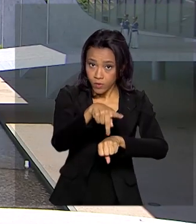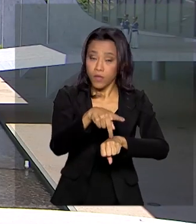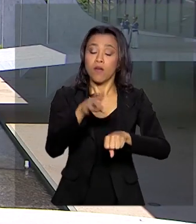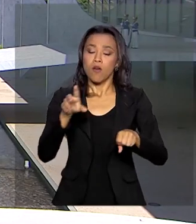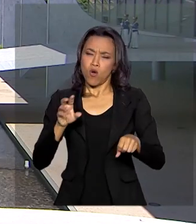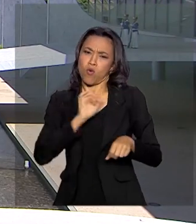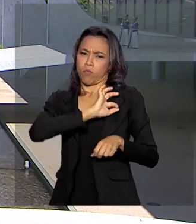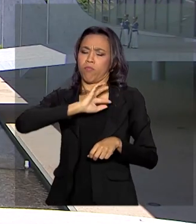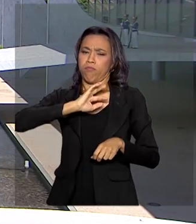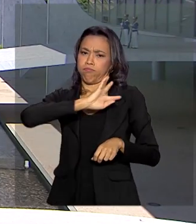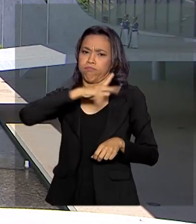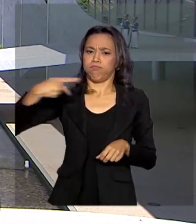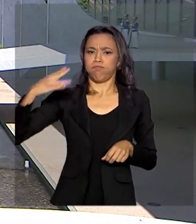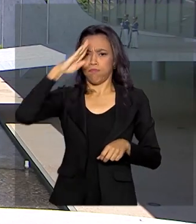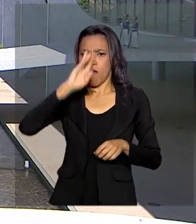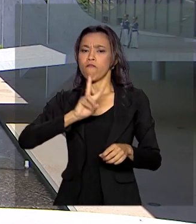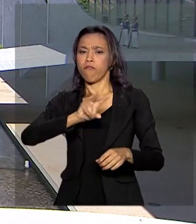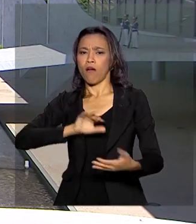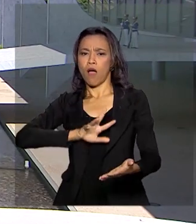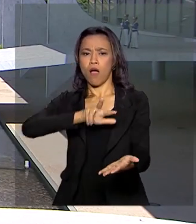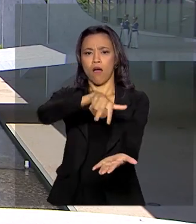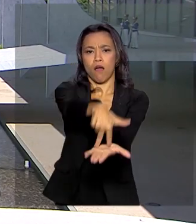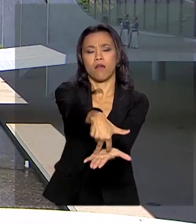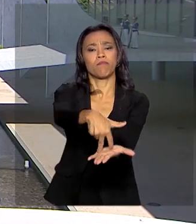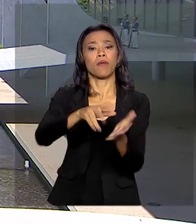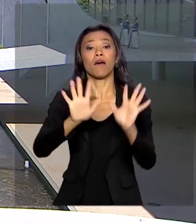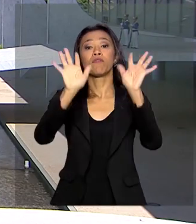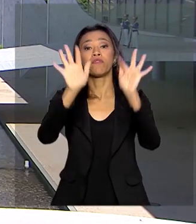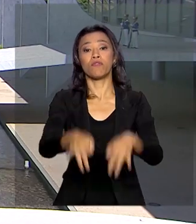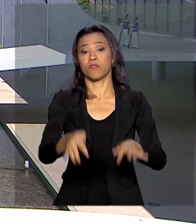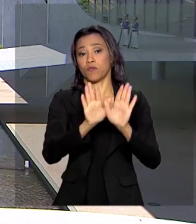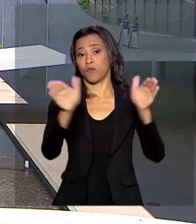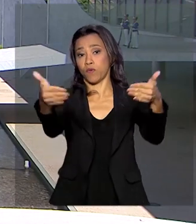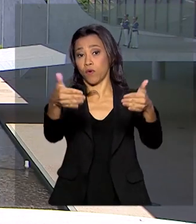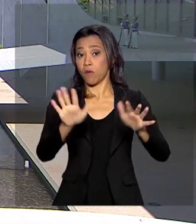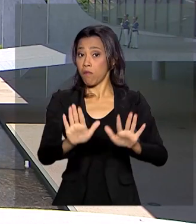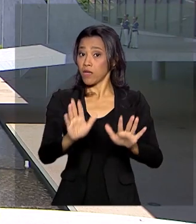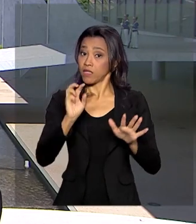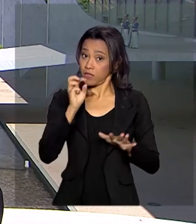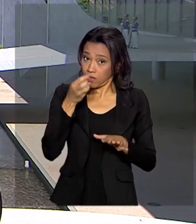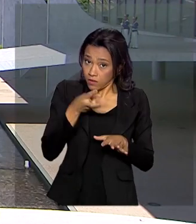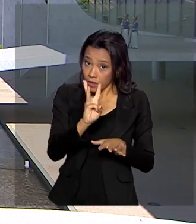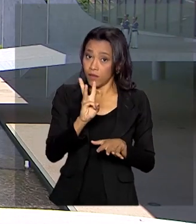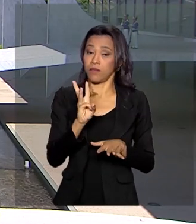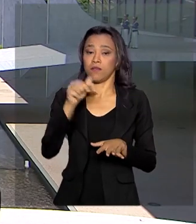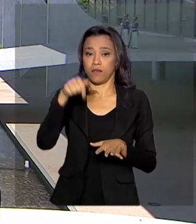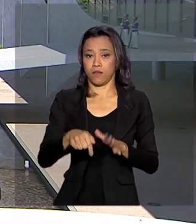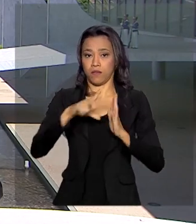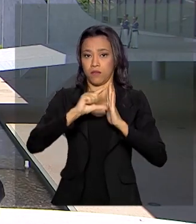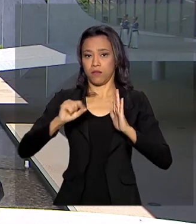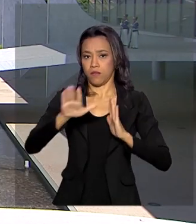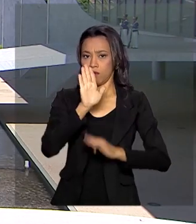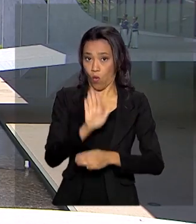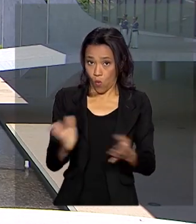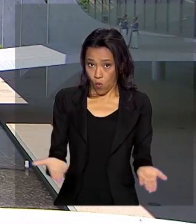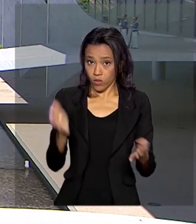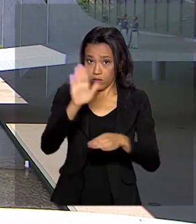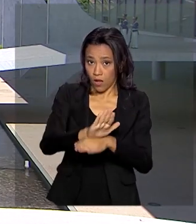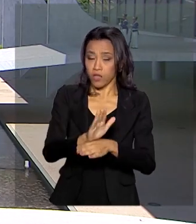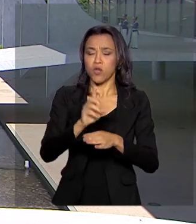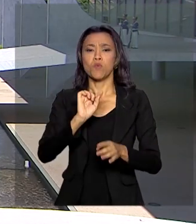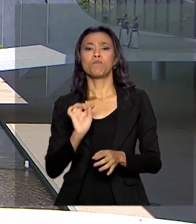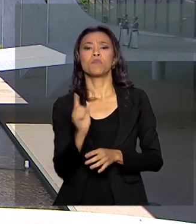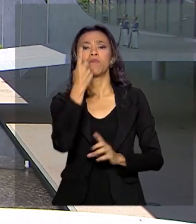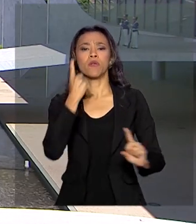encerramento desse Fórum mas antes, às três da tarde, aqui no Palácio do Planalto, ele terá um encontro com o primeiro-ministro da